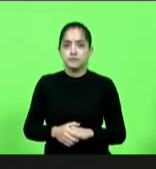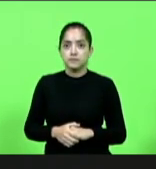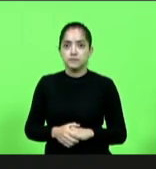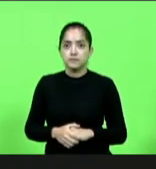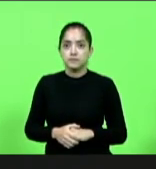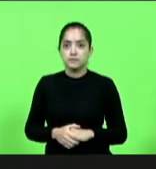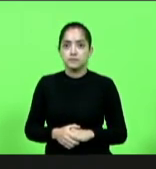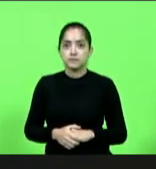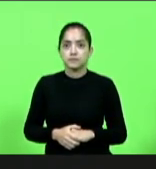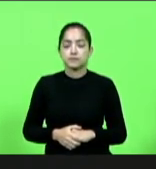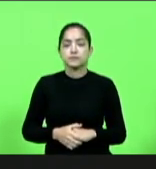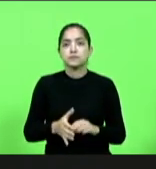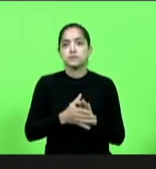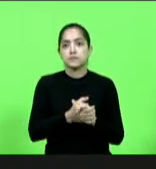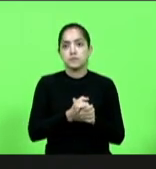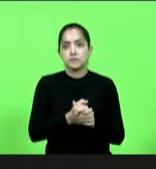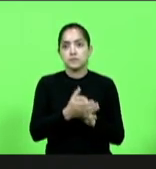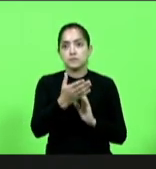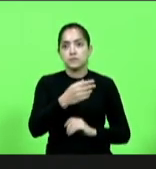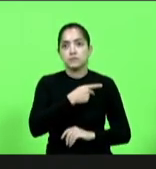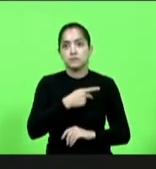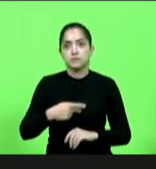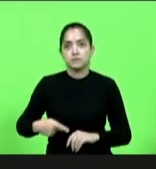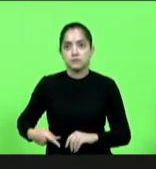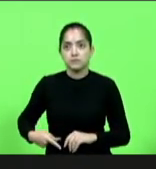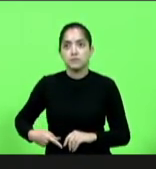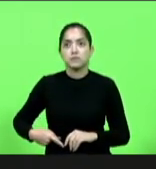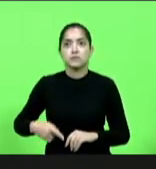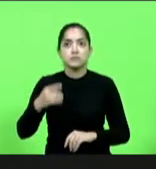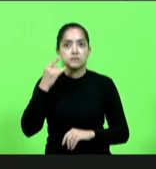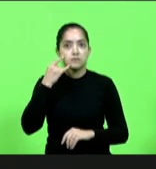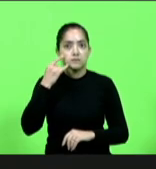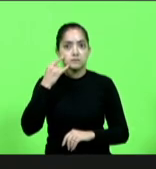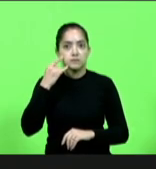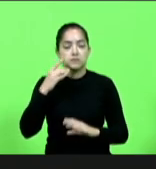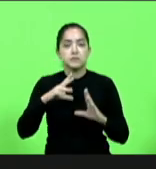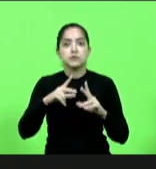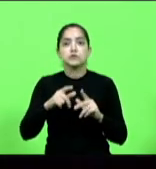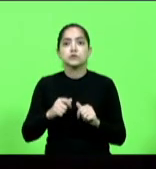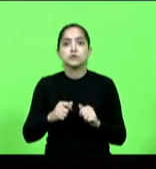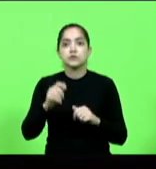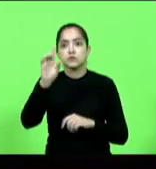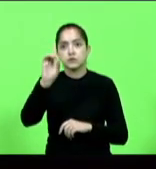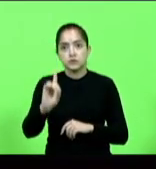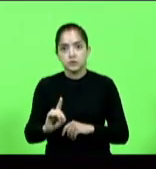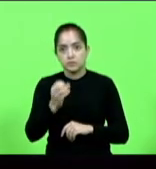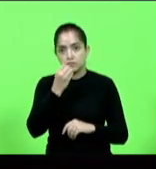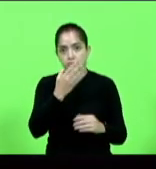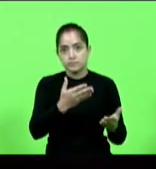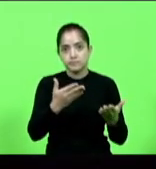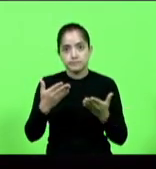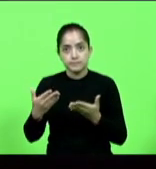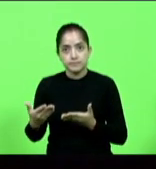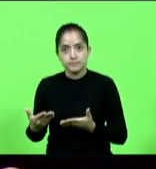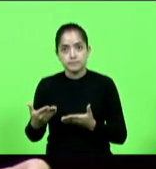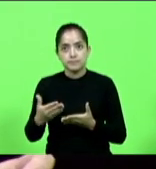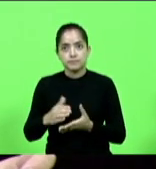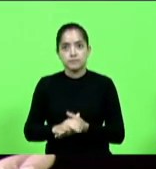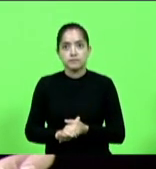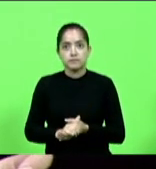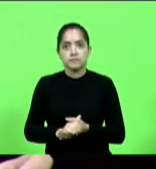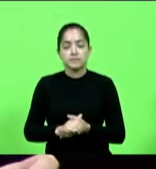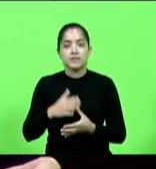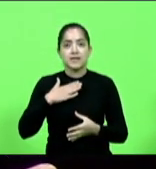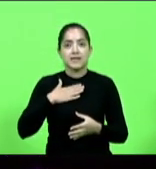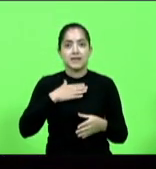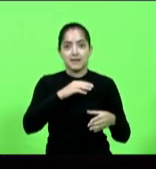bem como deputado presidente Mauro de Nadal cumprimento toda a diretoria sejam sempre bem vindos a essa casa na minha terra